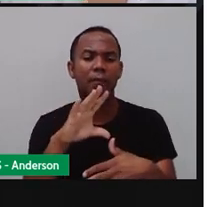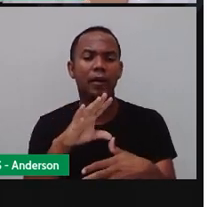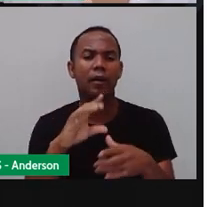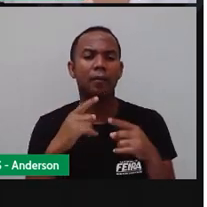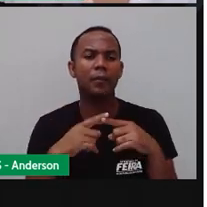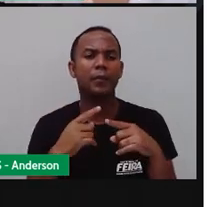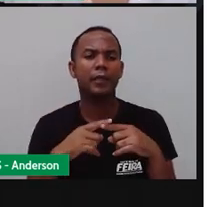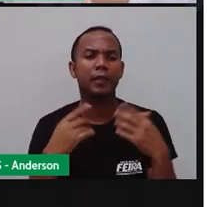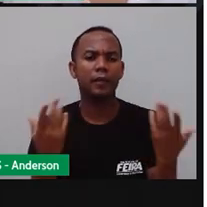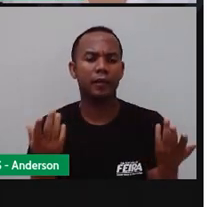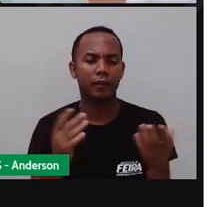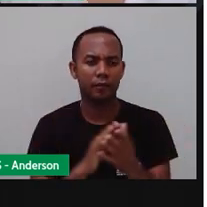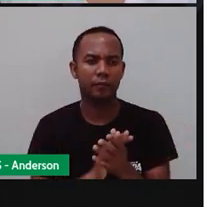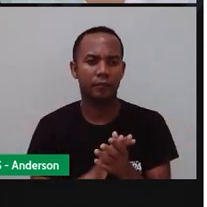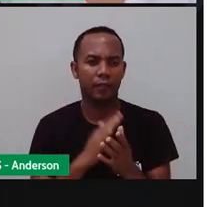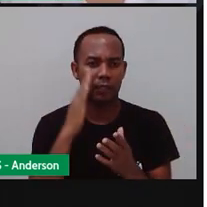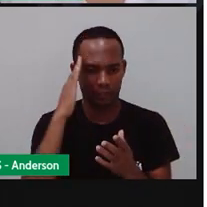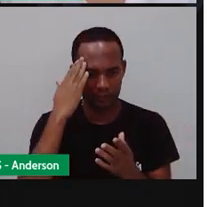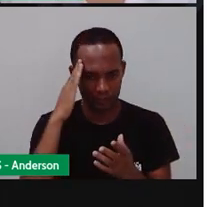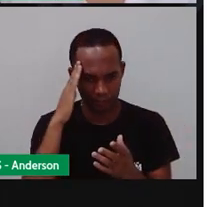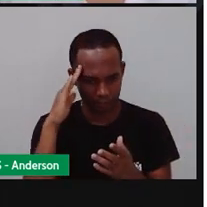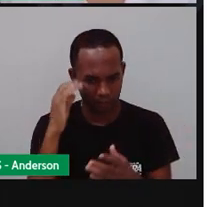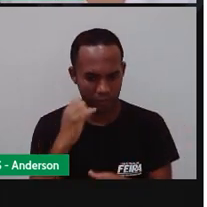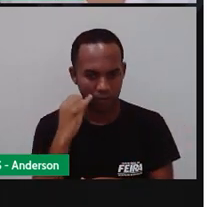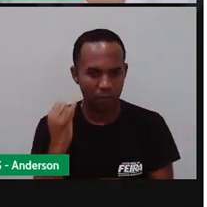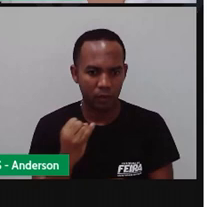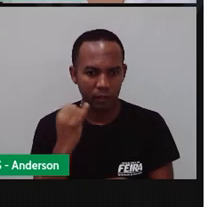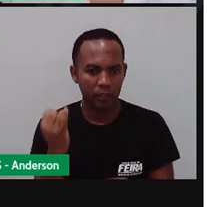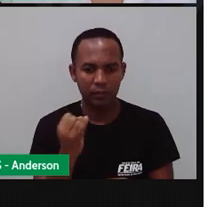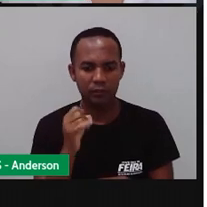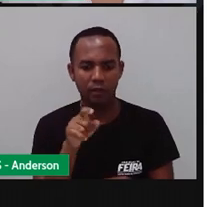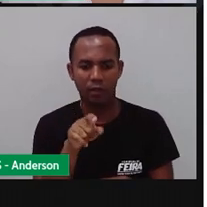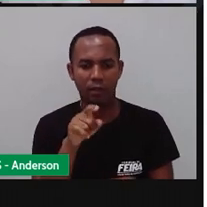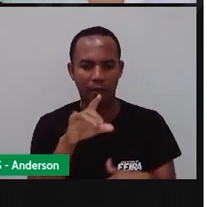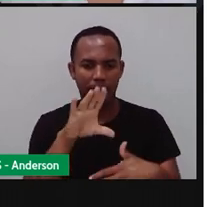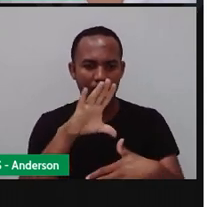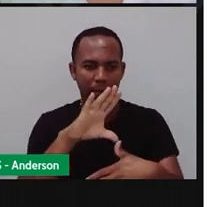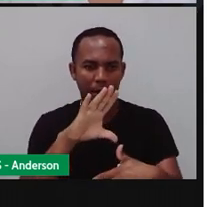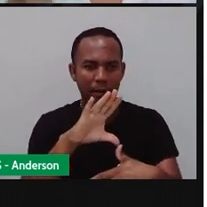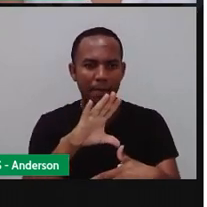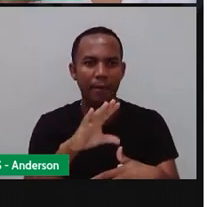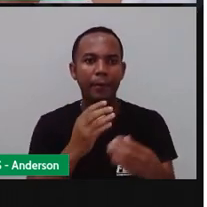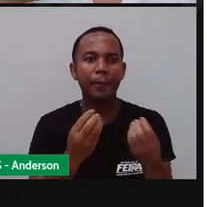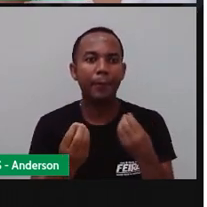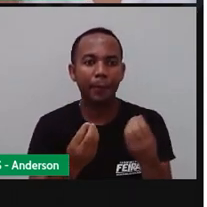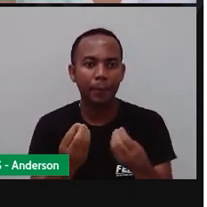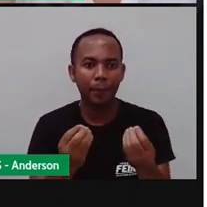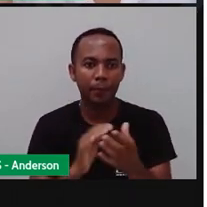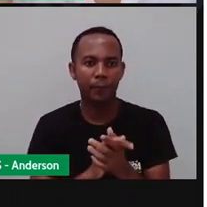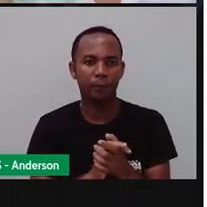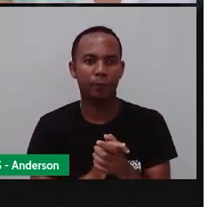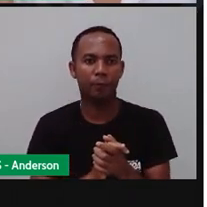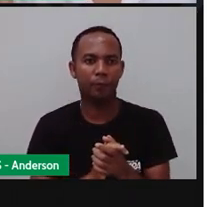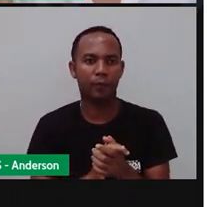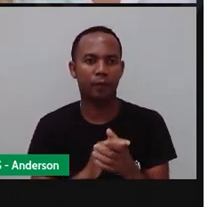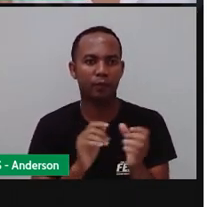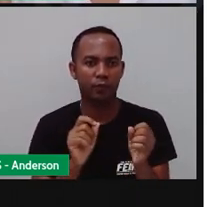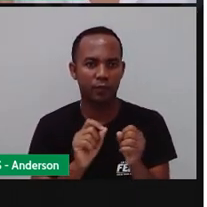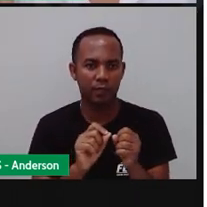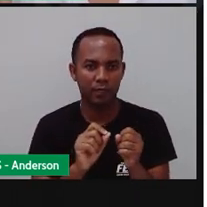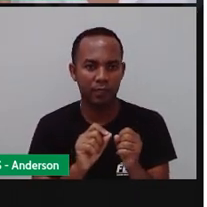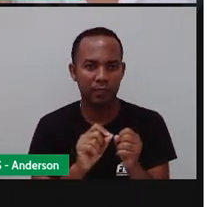não é só a gente entender a importância dos mapas. É a gente entender a importância e a gente fazer o quê?